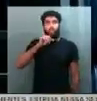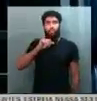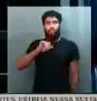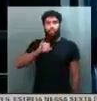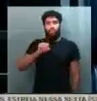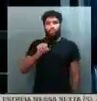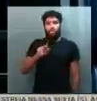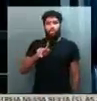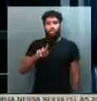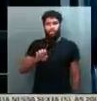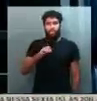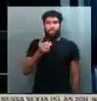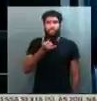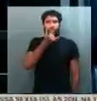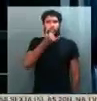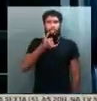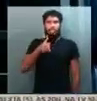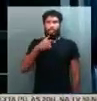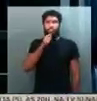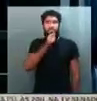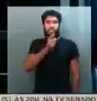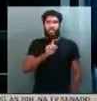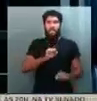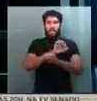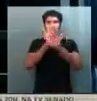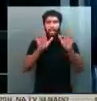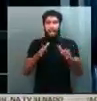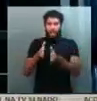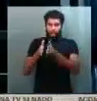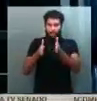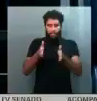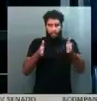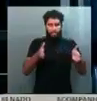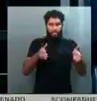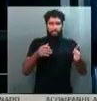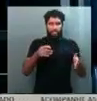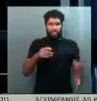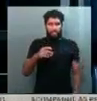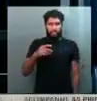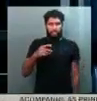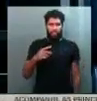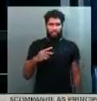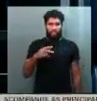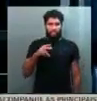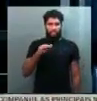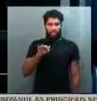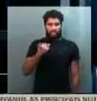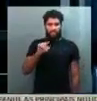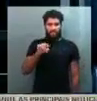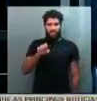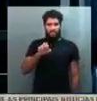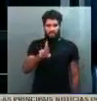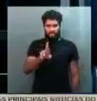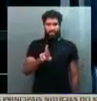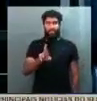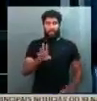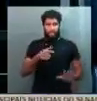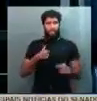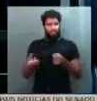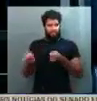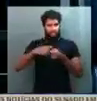relação ao processo da Pfizer. Só me permite voltar um pouco. A Pfizer,